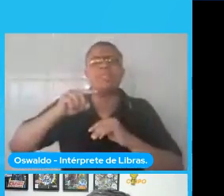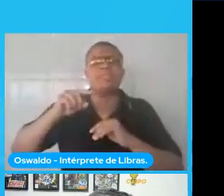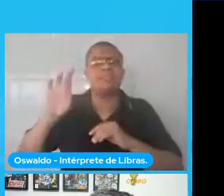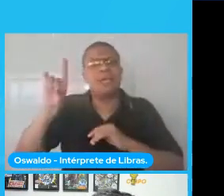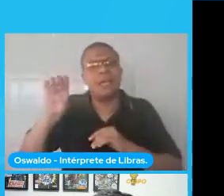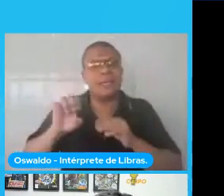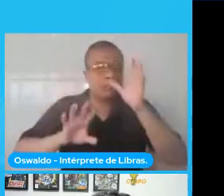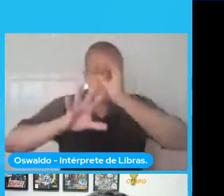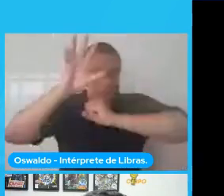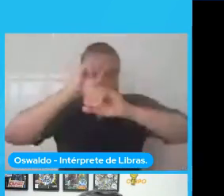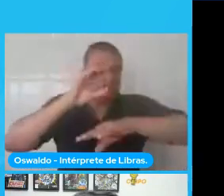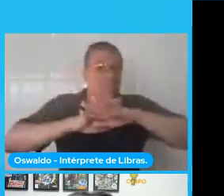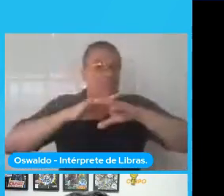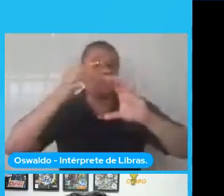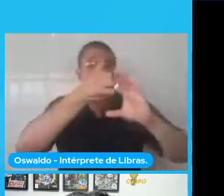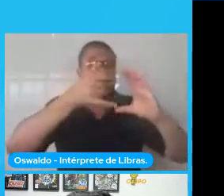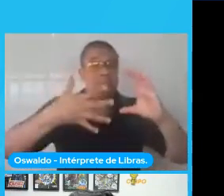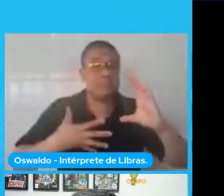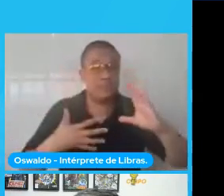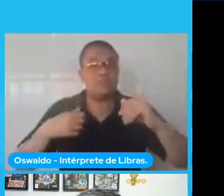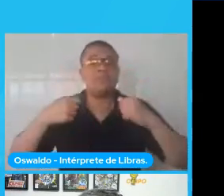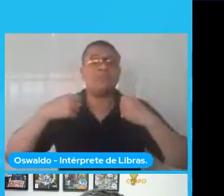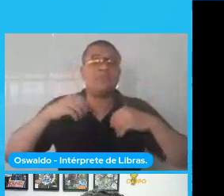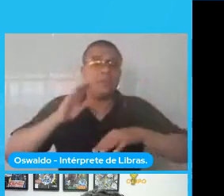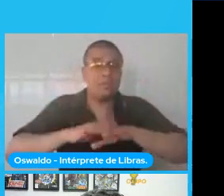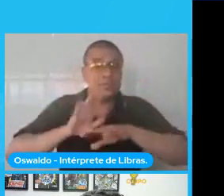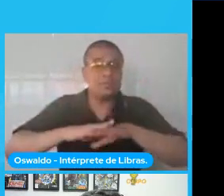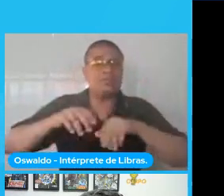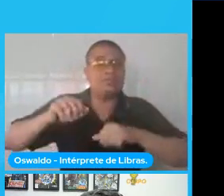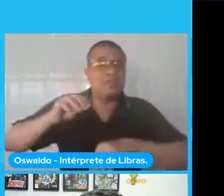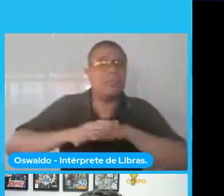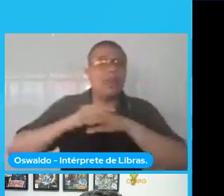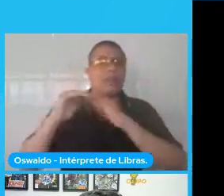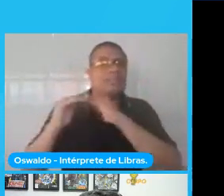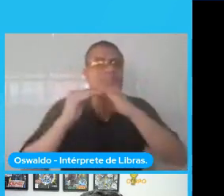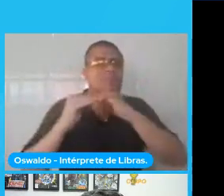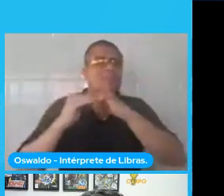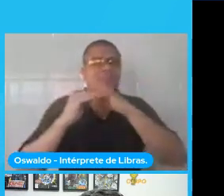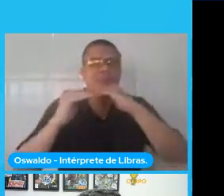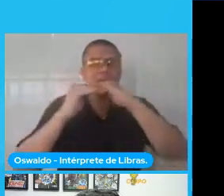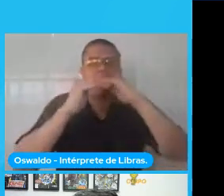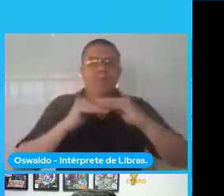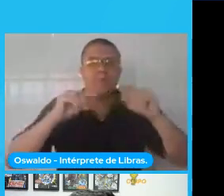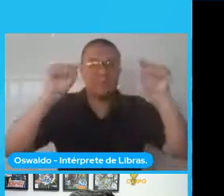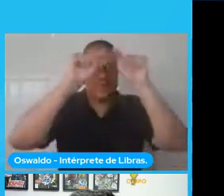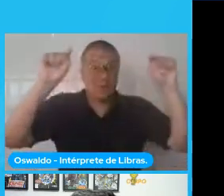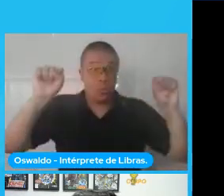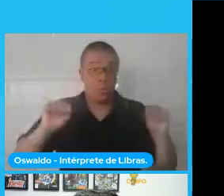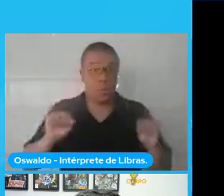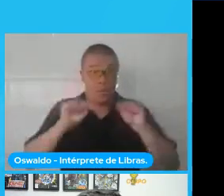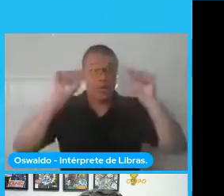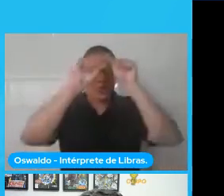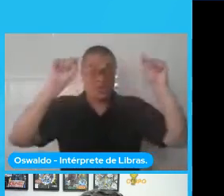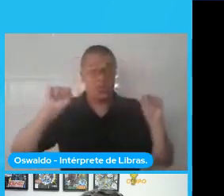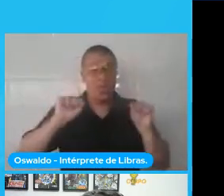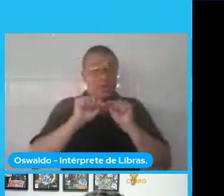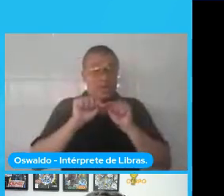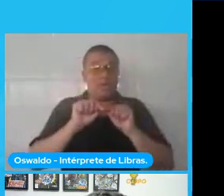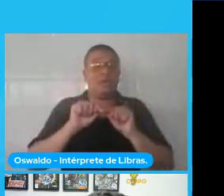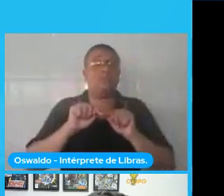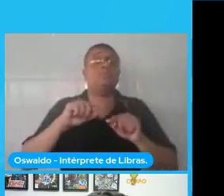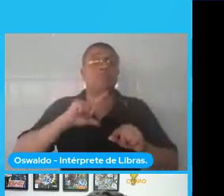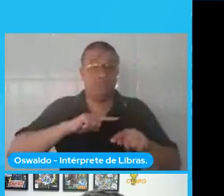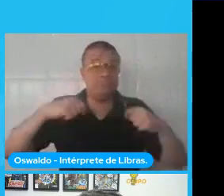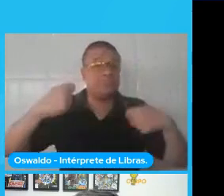eu tinha que colocar mais camadas ocultas que são representadas por esses quadrados aqui com uma quantidade de neurônios que eu queria